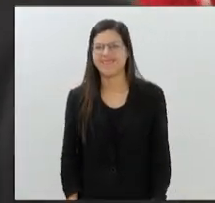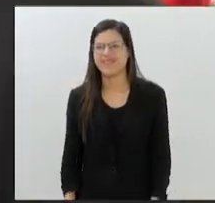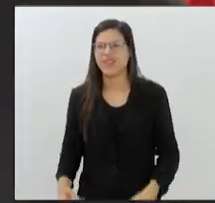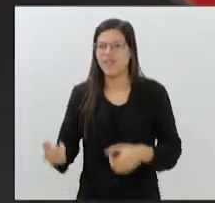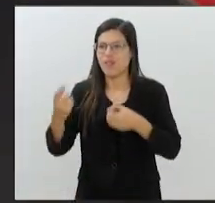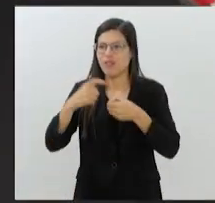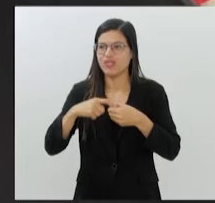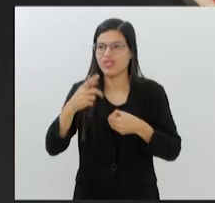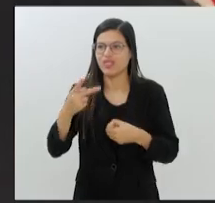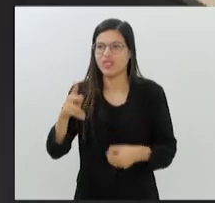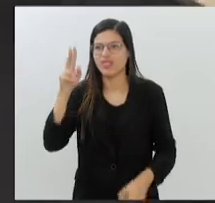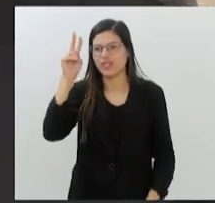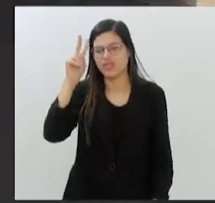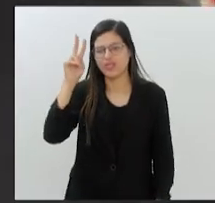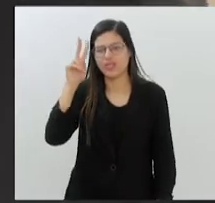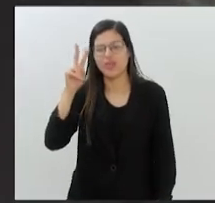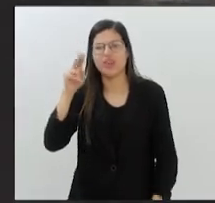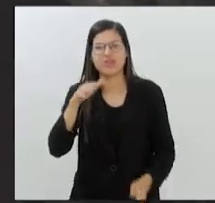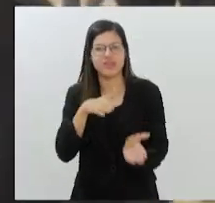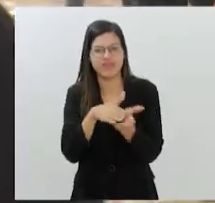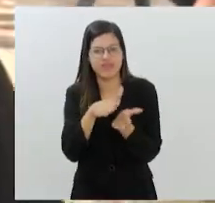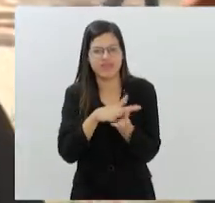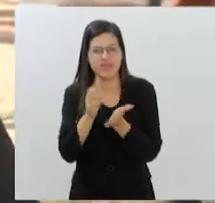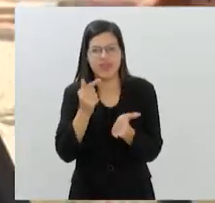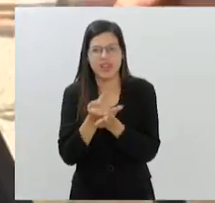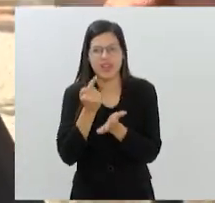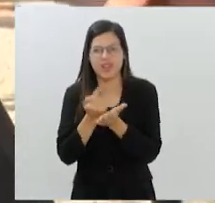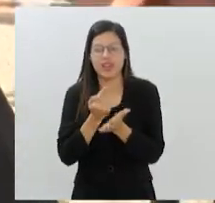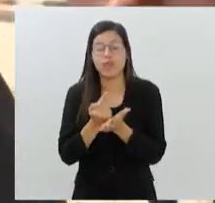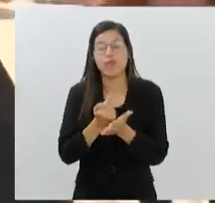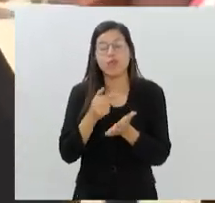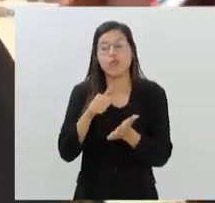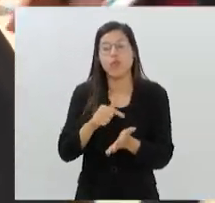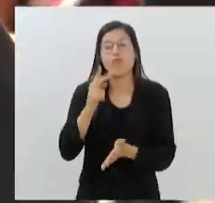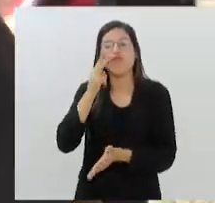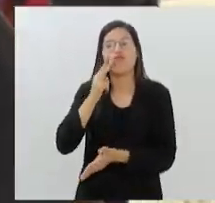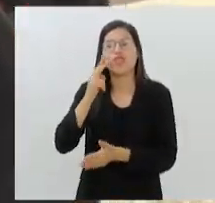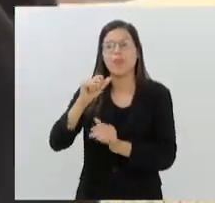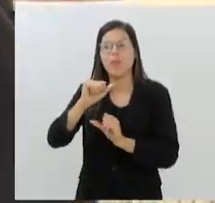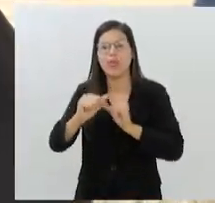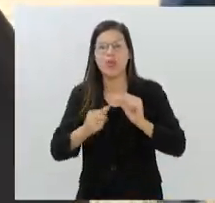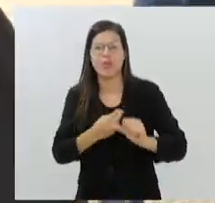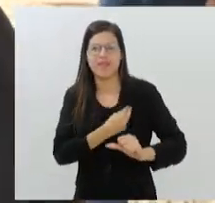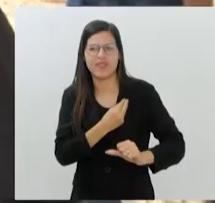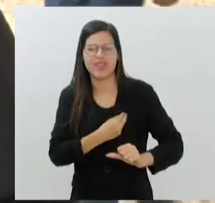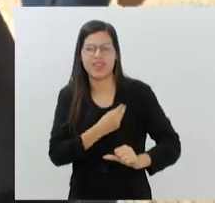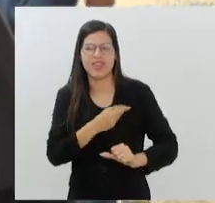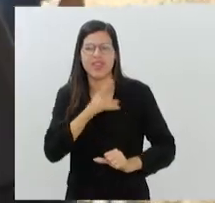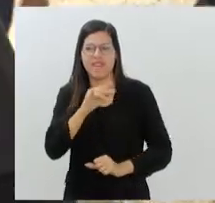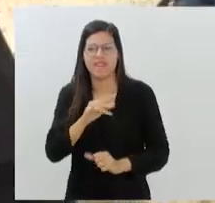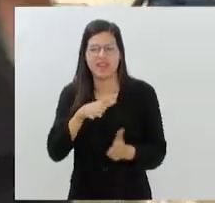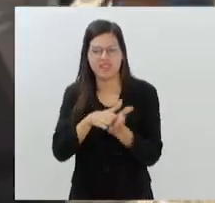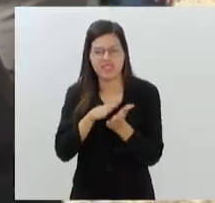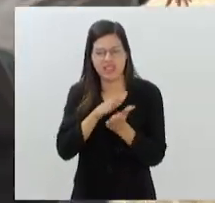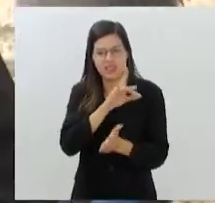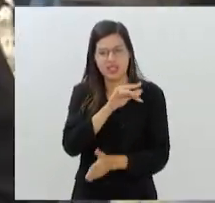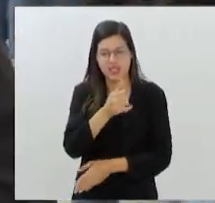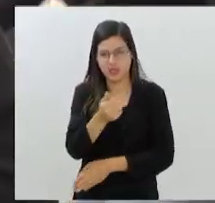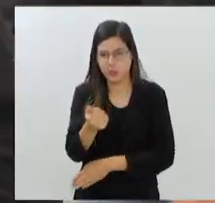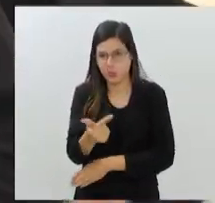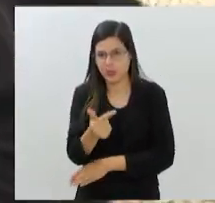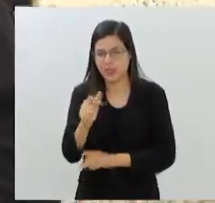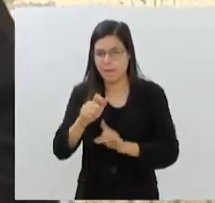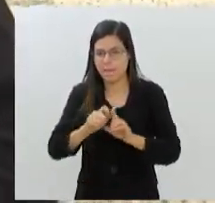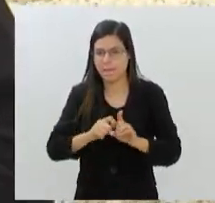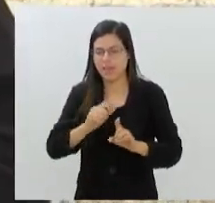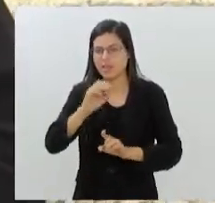recentemente você lançou o livro, né? O Vinho Mudou a Minha Vida, na Bienal de São Paulo. Ele vai ser lançado agora 12 de outubro aqui no Rio de Janeiro, né? Onde vai ser esse